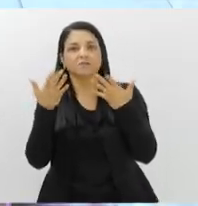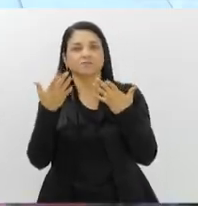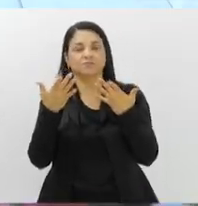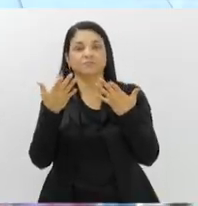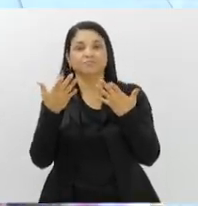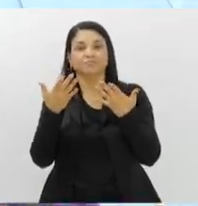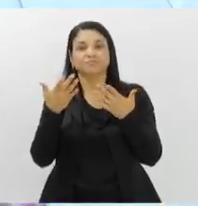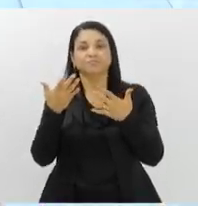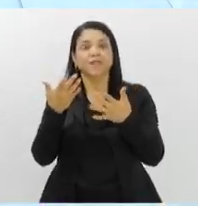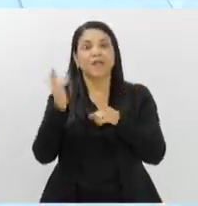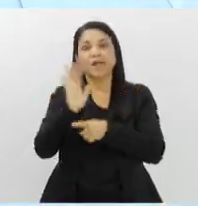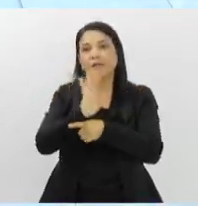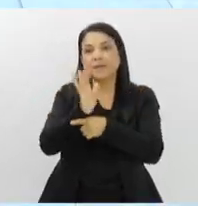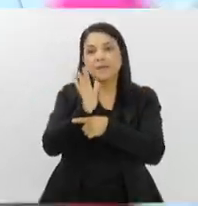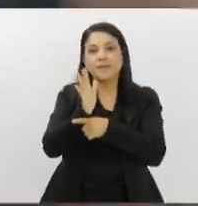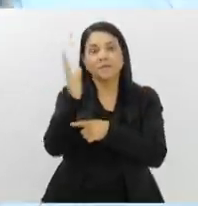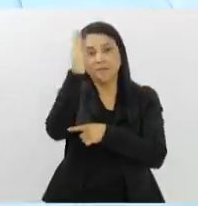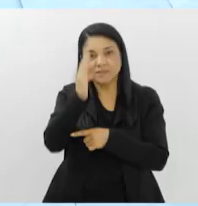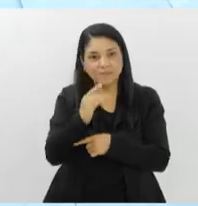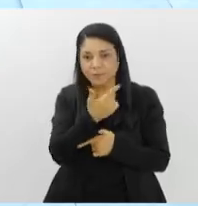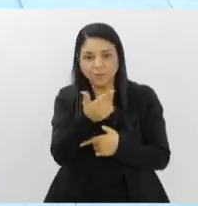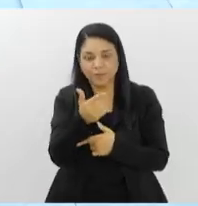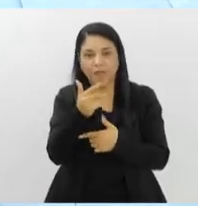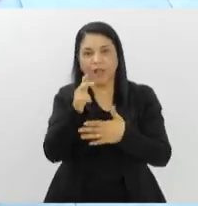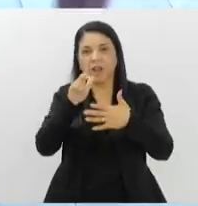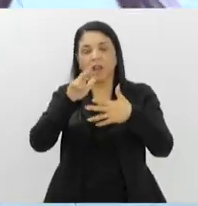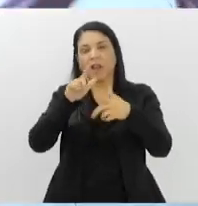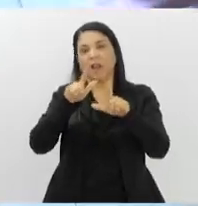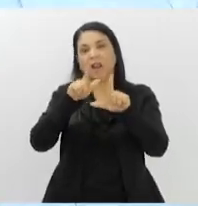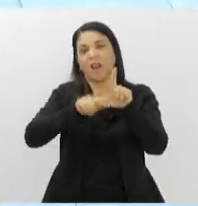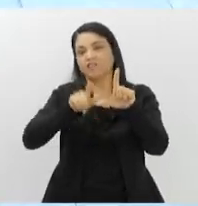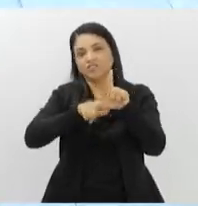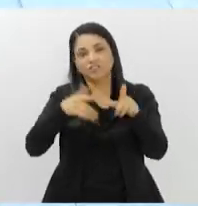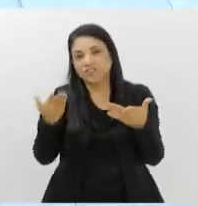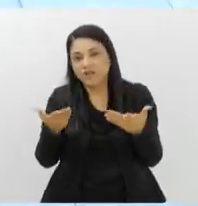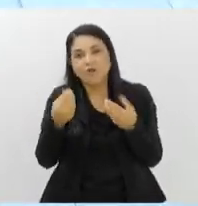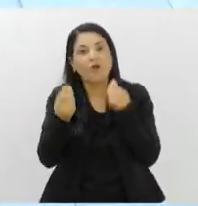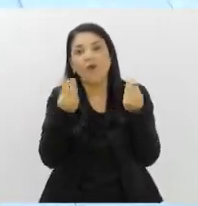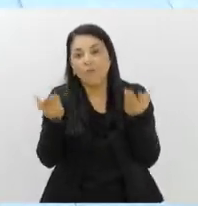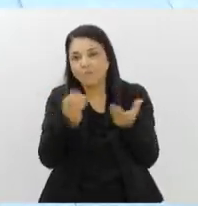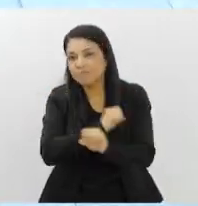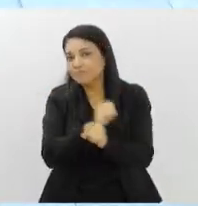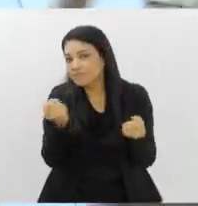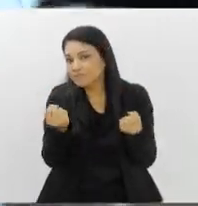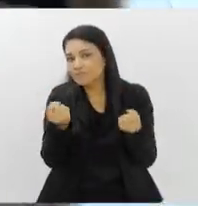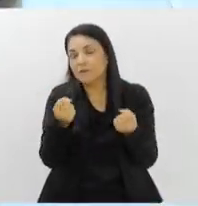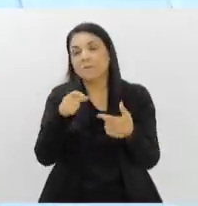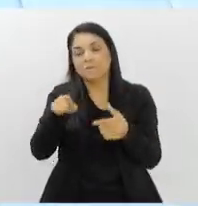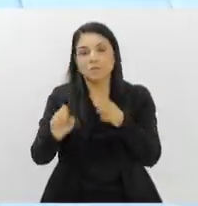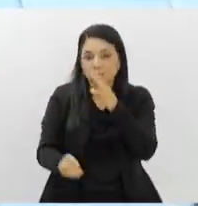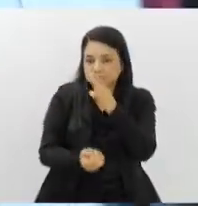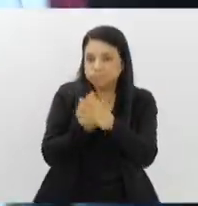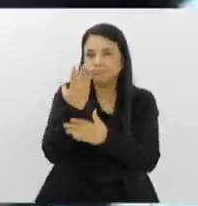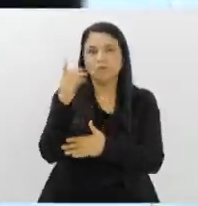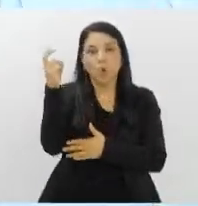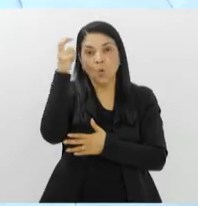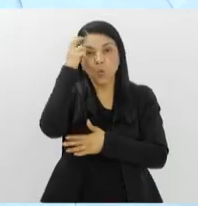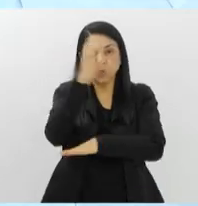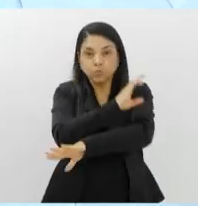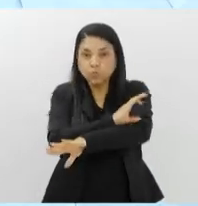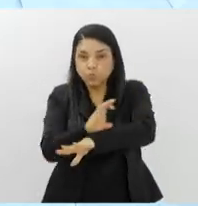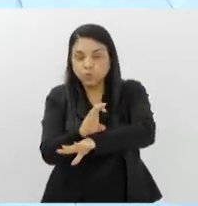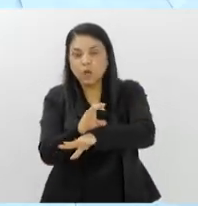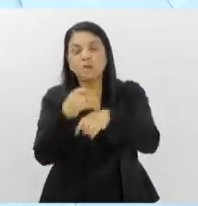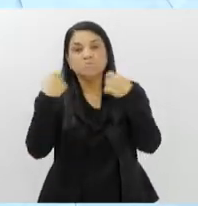sem legenda, não tem condição. Então, é preciso que as pessoas que produzem, que façam cultura, que